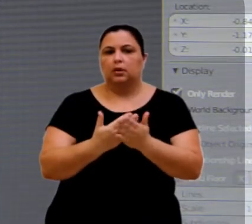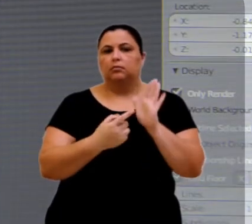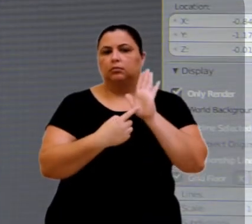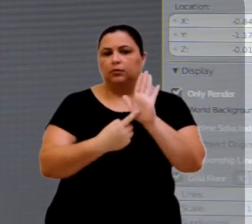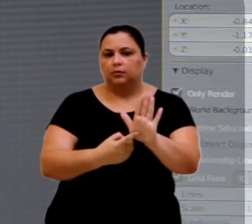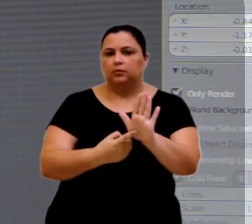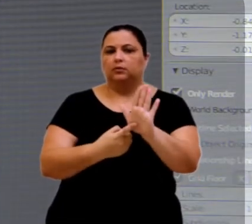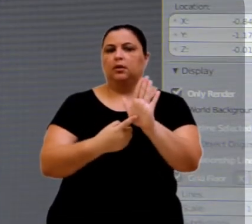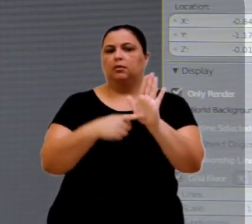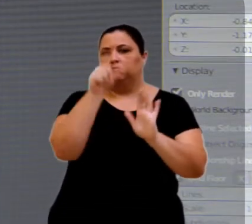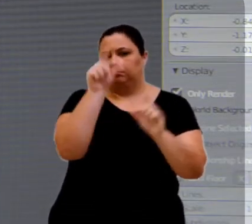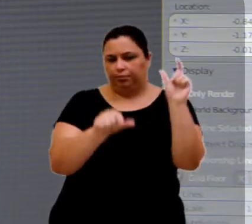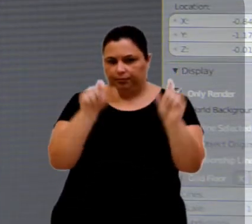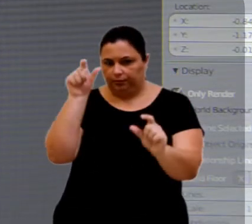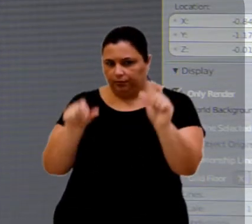personagens.